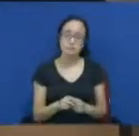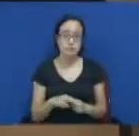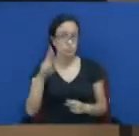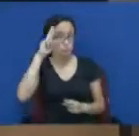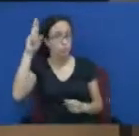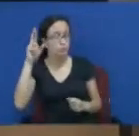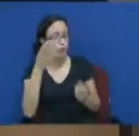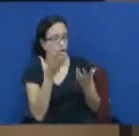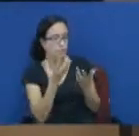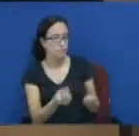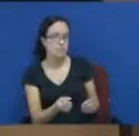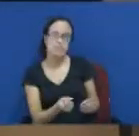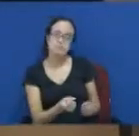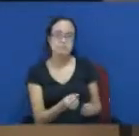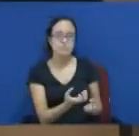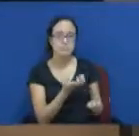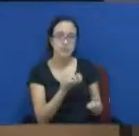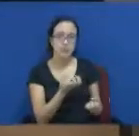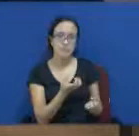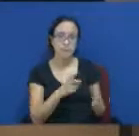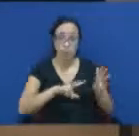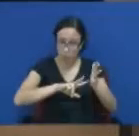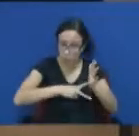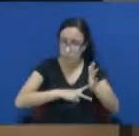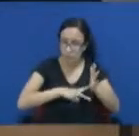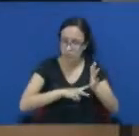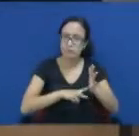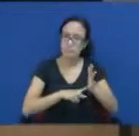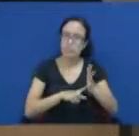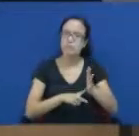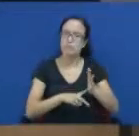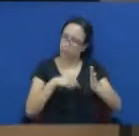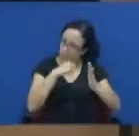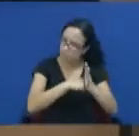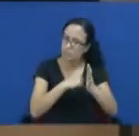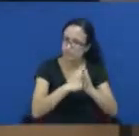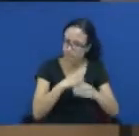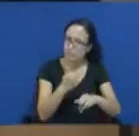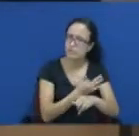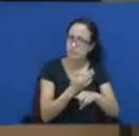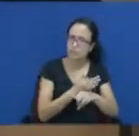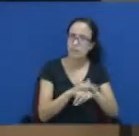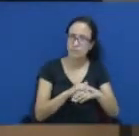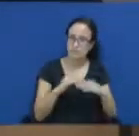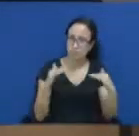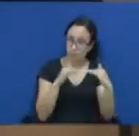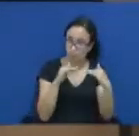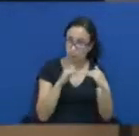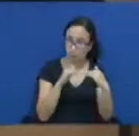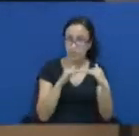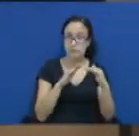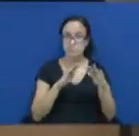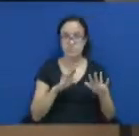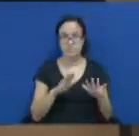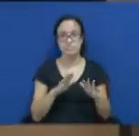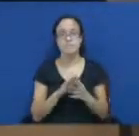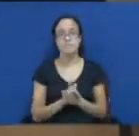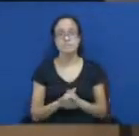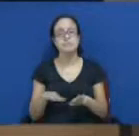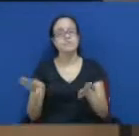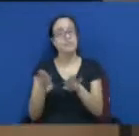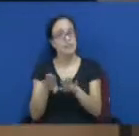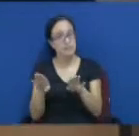defende que os trabalhadores descansam, mas também poderia ter sido discutido com a categoria. E também